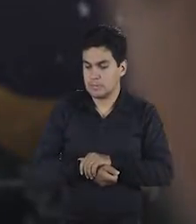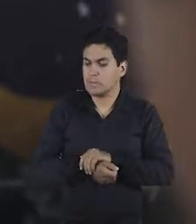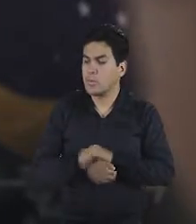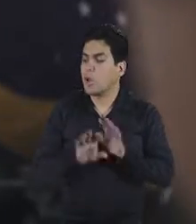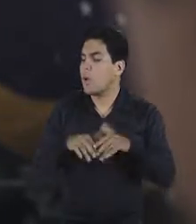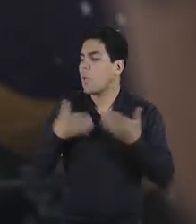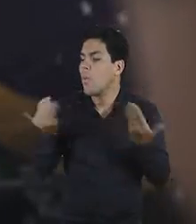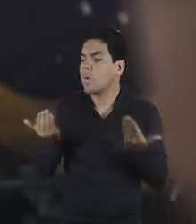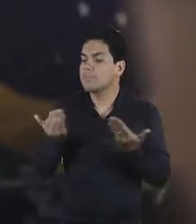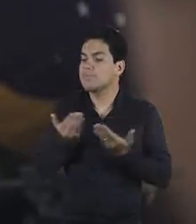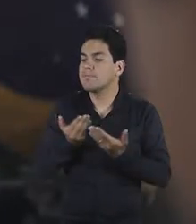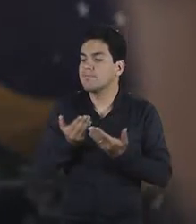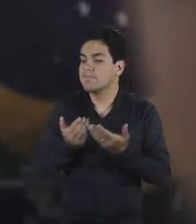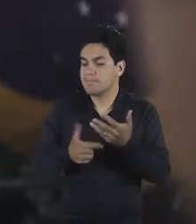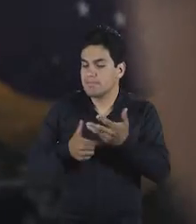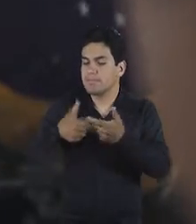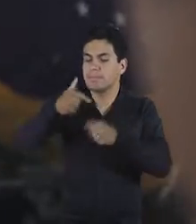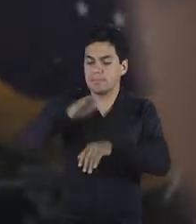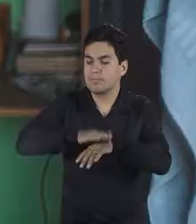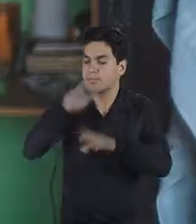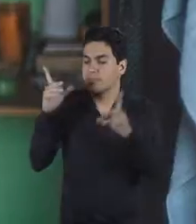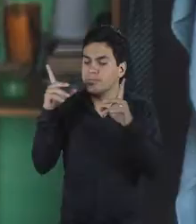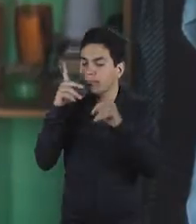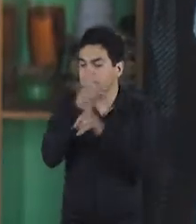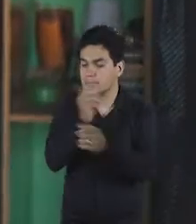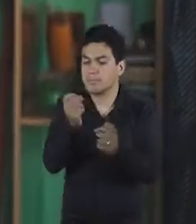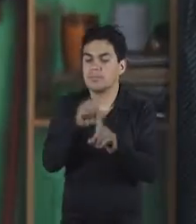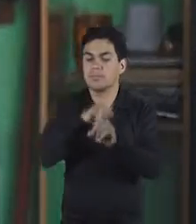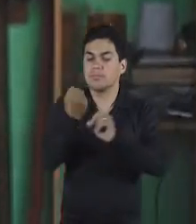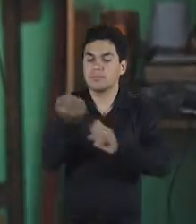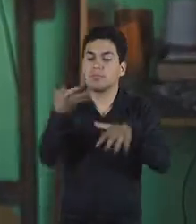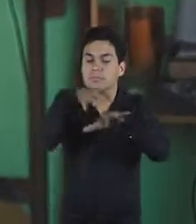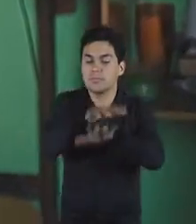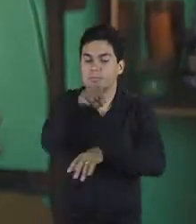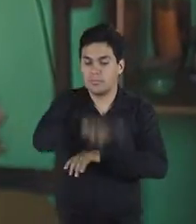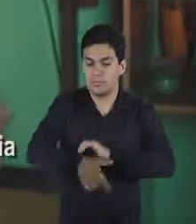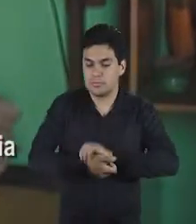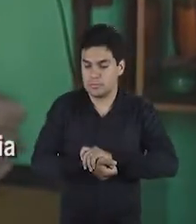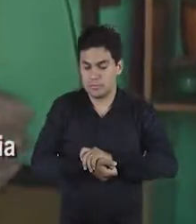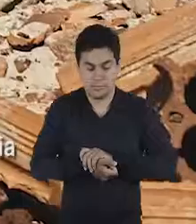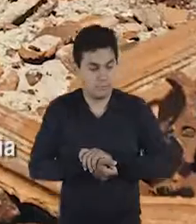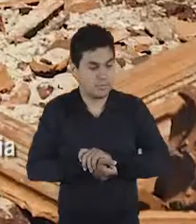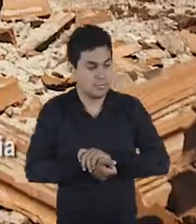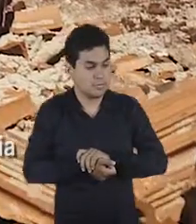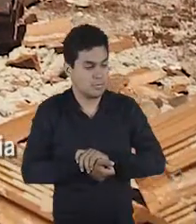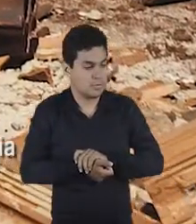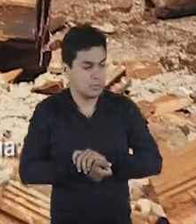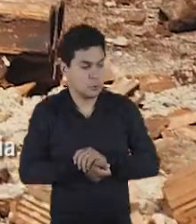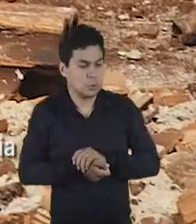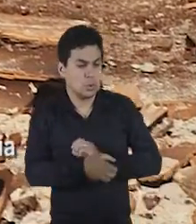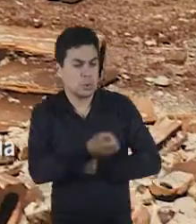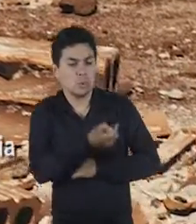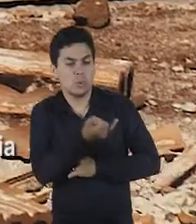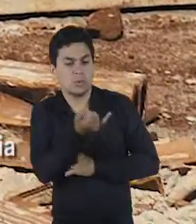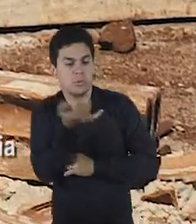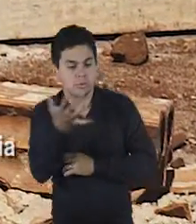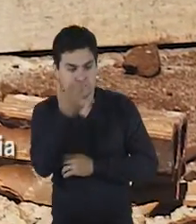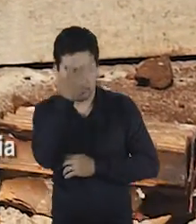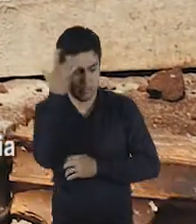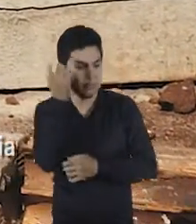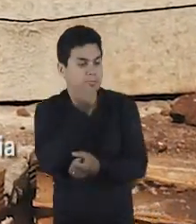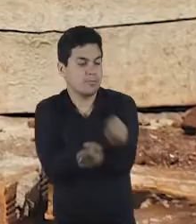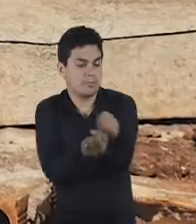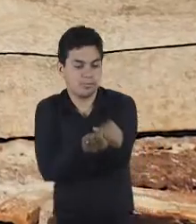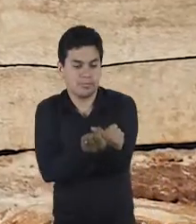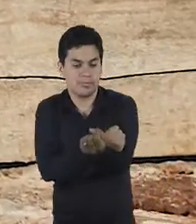qual que é a parte mais difícil no processo de ressocialização? Olha, o número de dependentes químicos tem aumentado